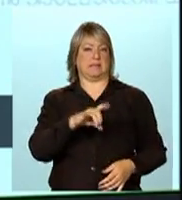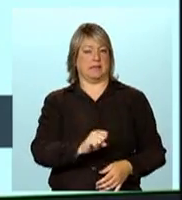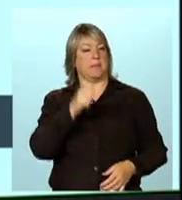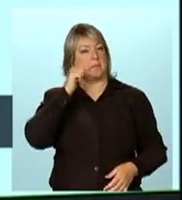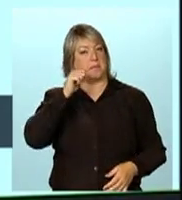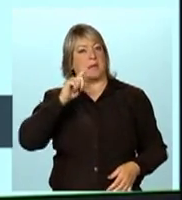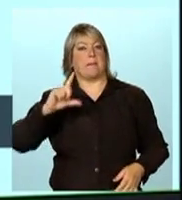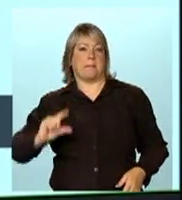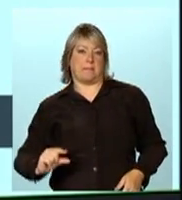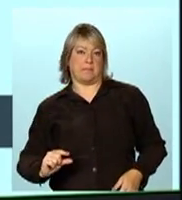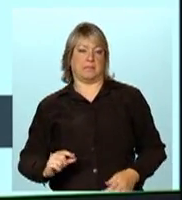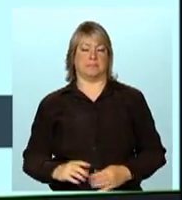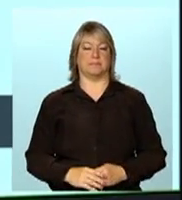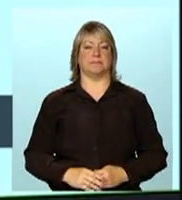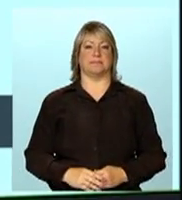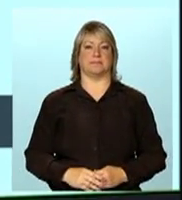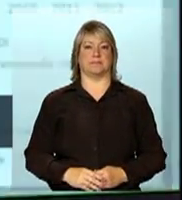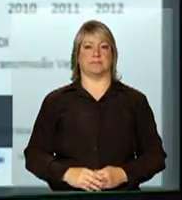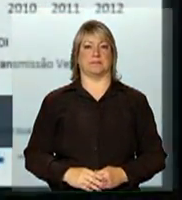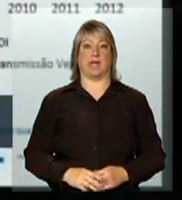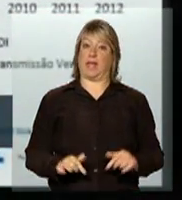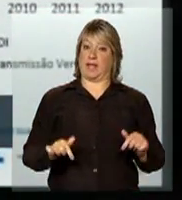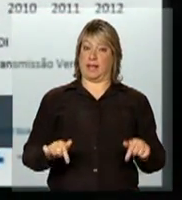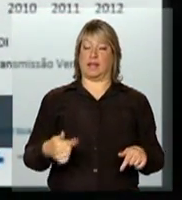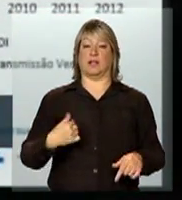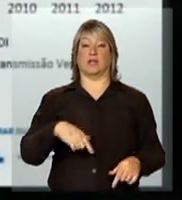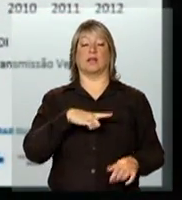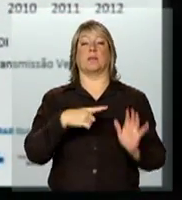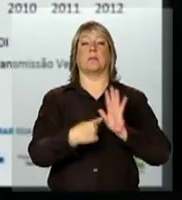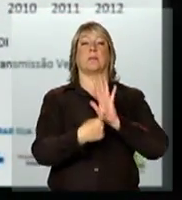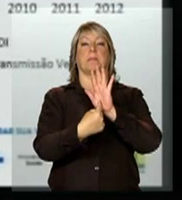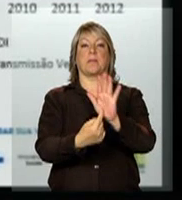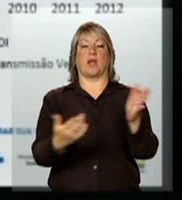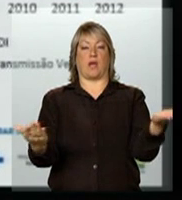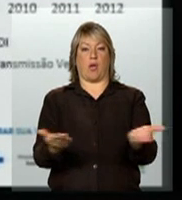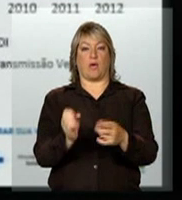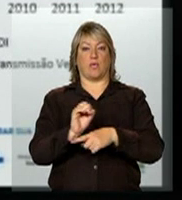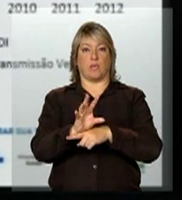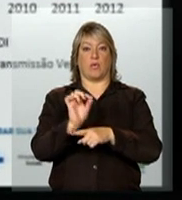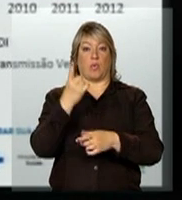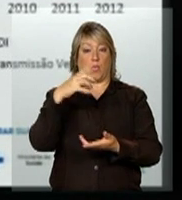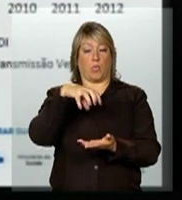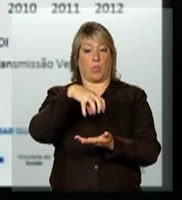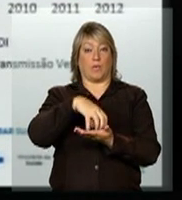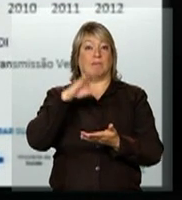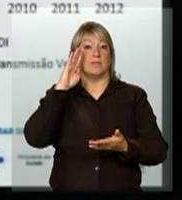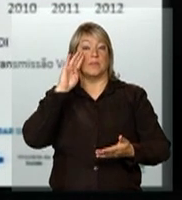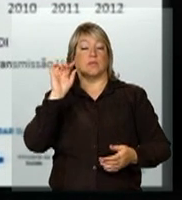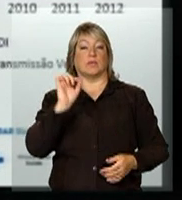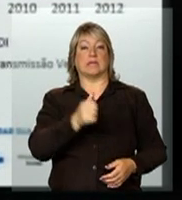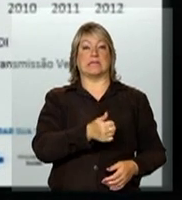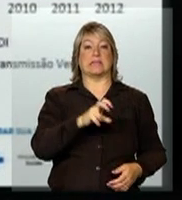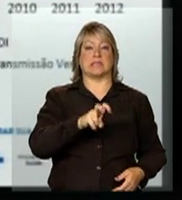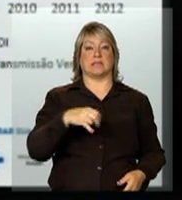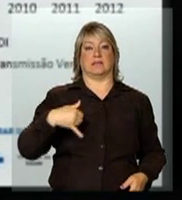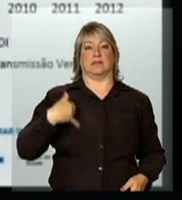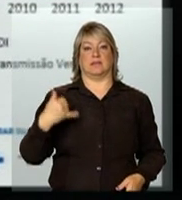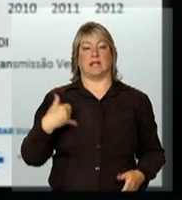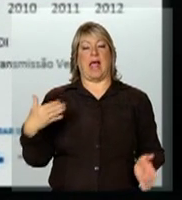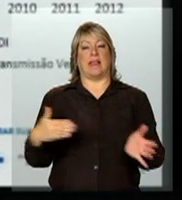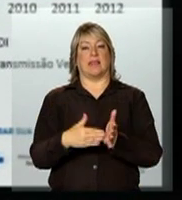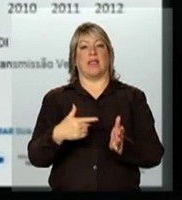próximo. Aqui a gente tem, focando num grupo que é particularmente importante, que o grupo de 15 a 24 anos.